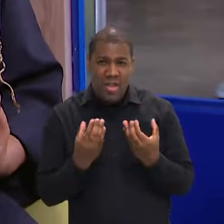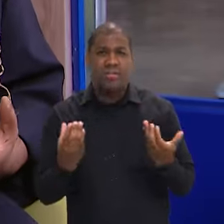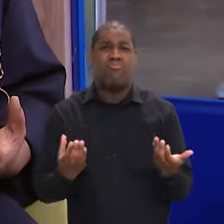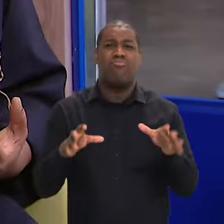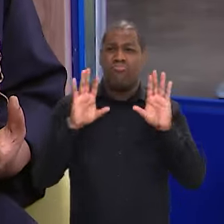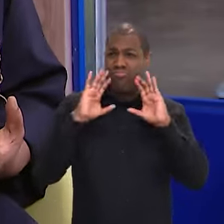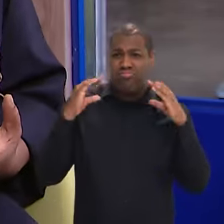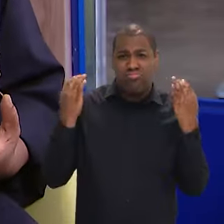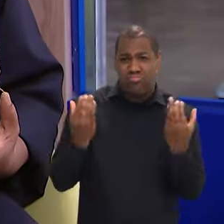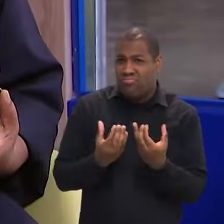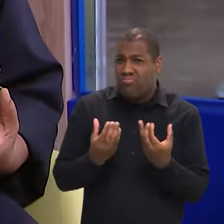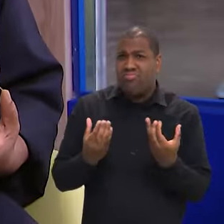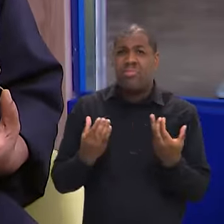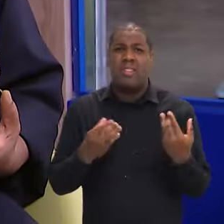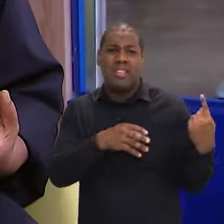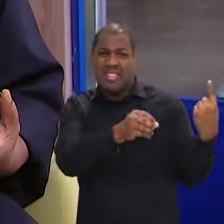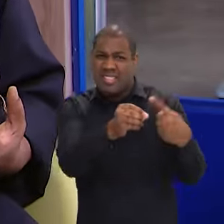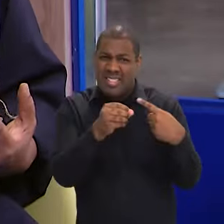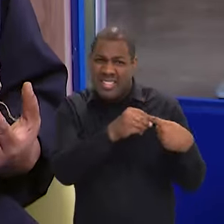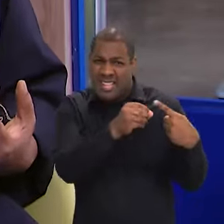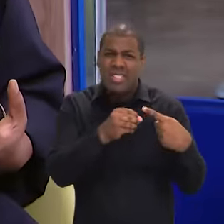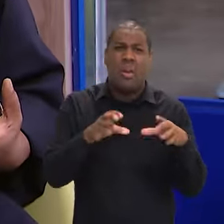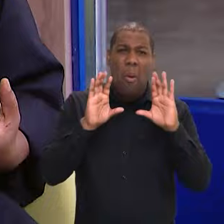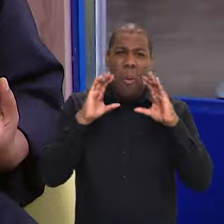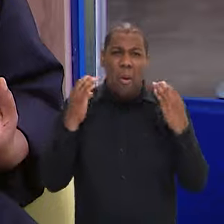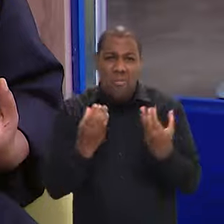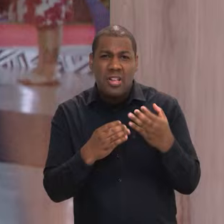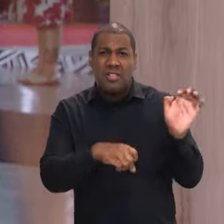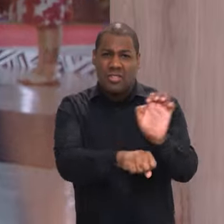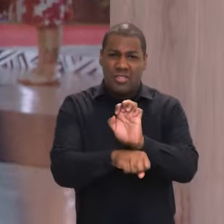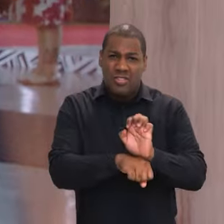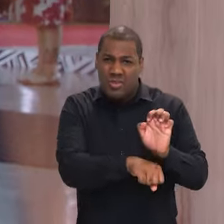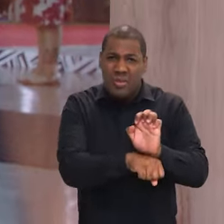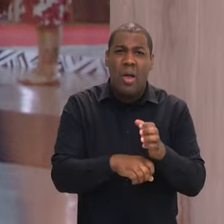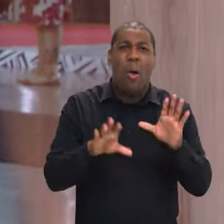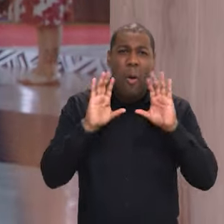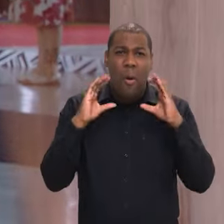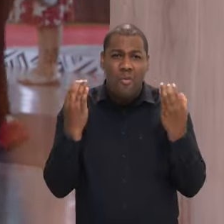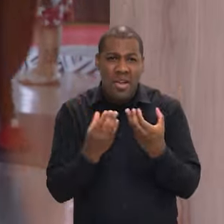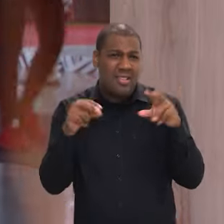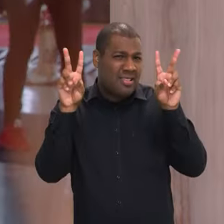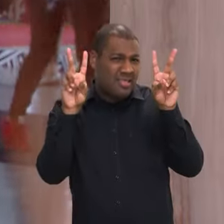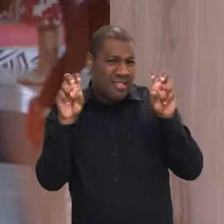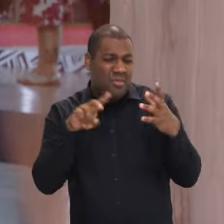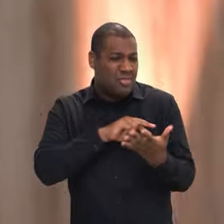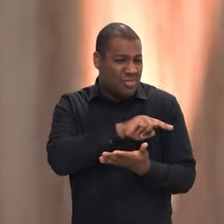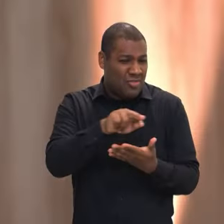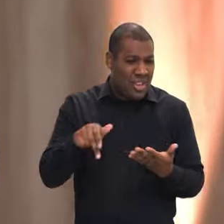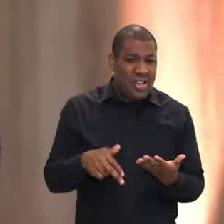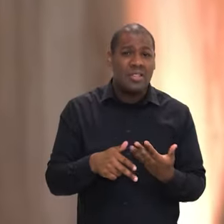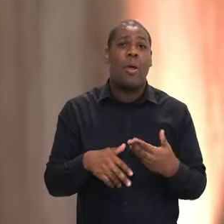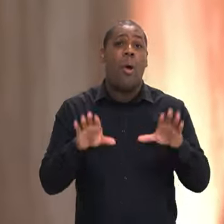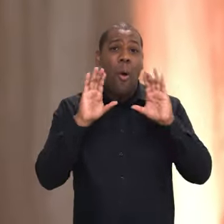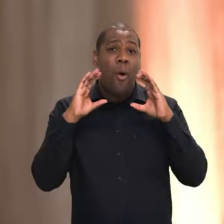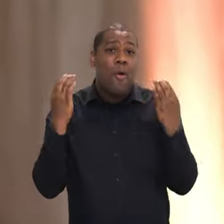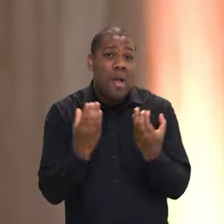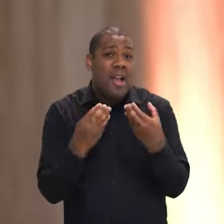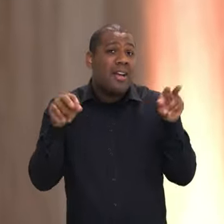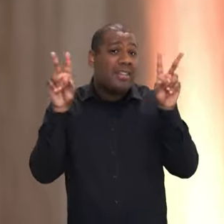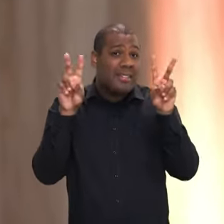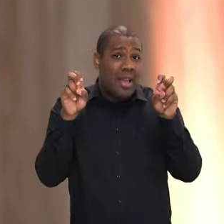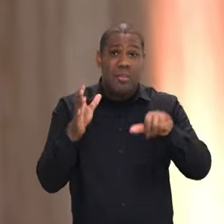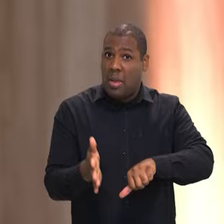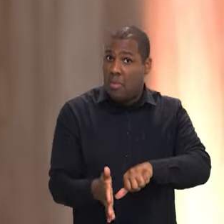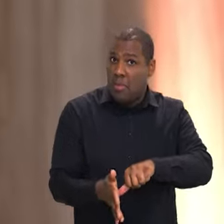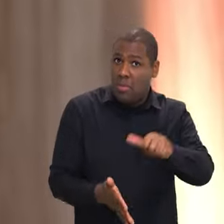entre conferências das cidades, conferências estaduais, conferências temáticas. Tivemos algumas conferências